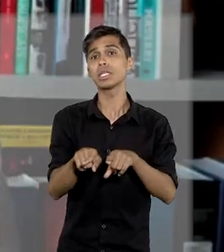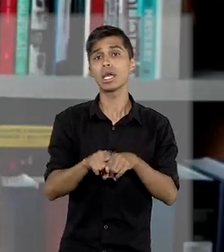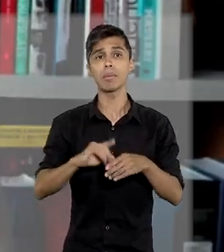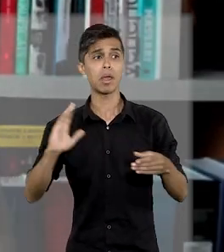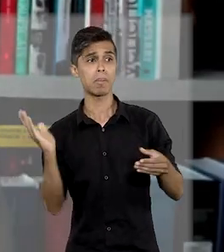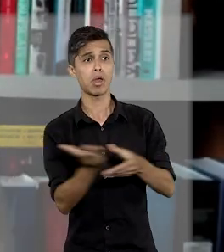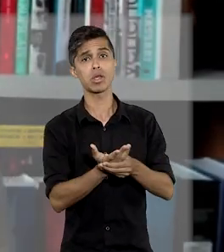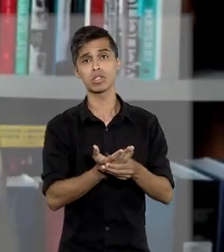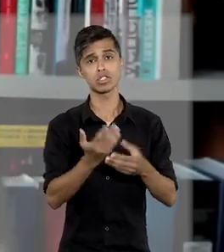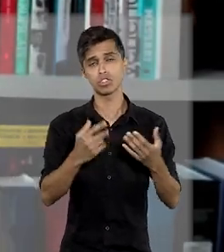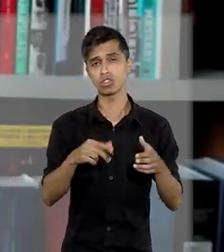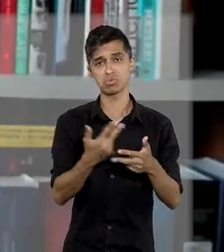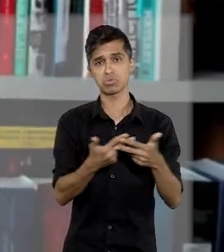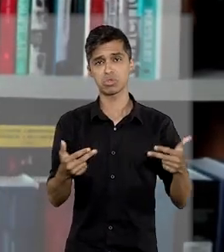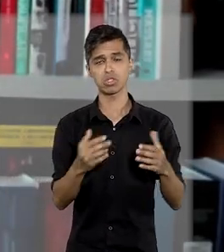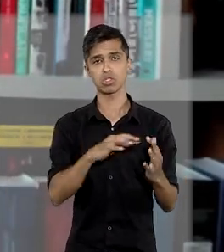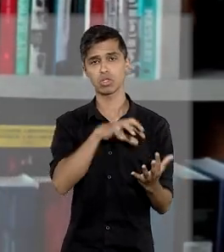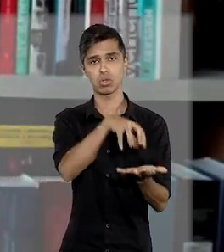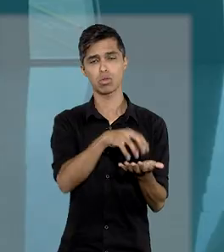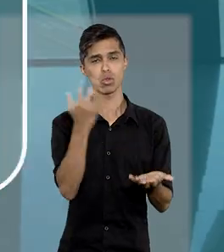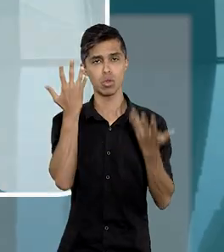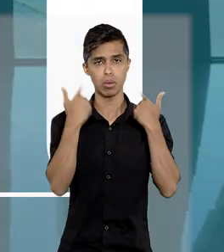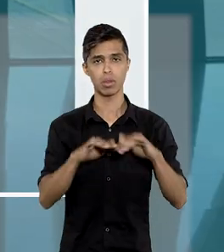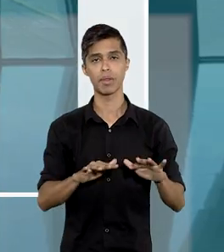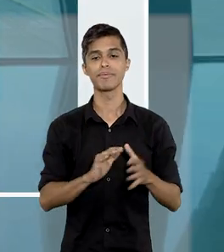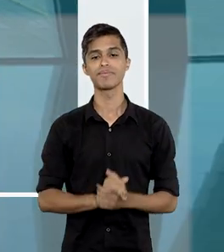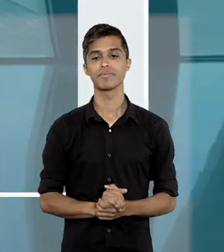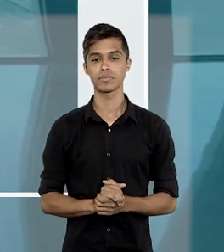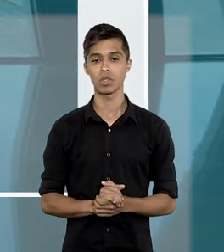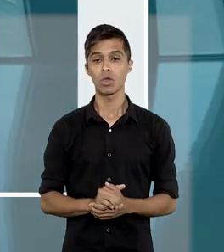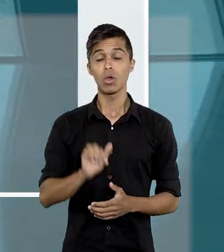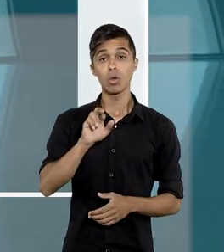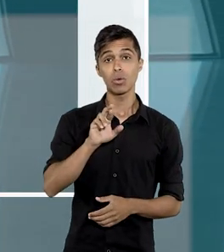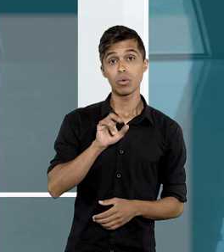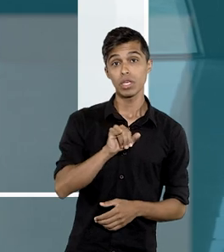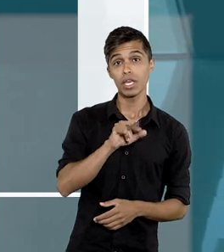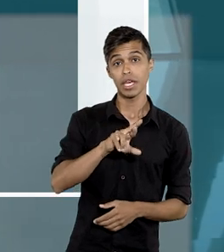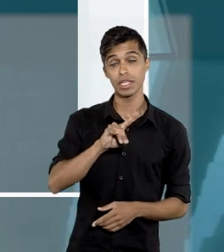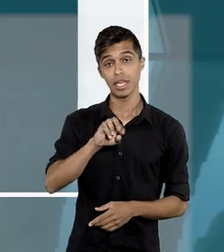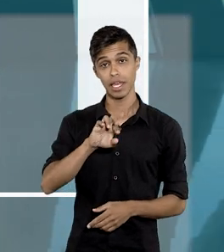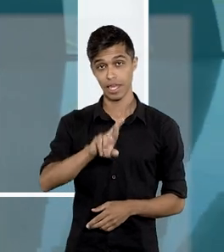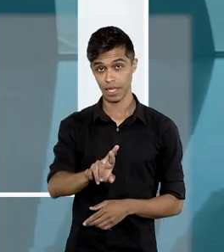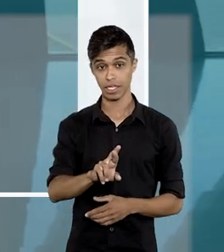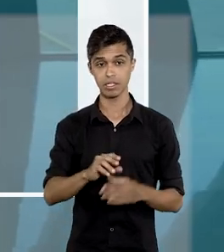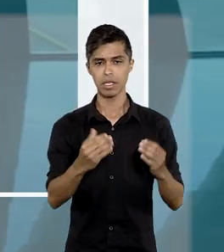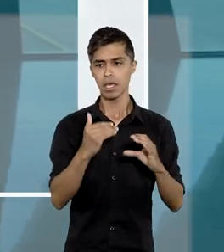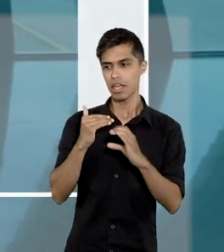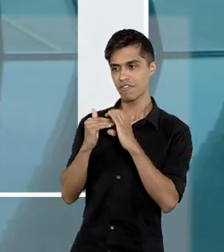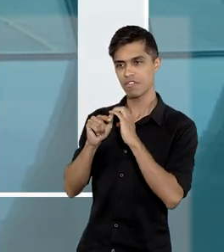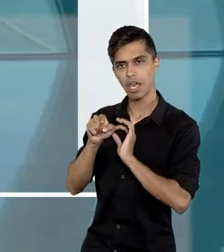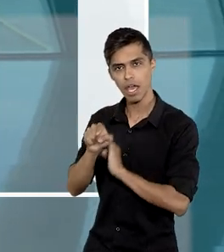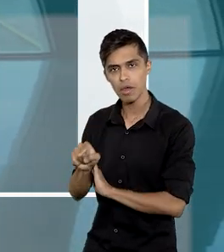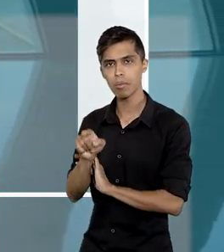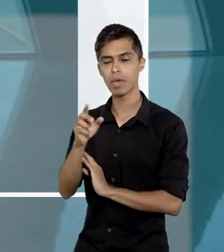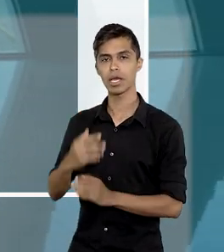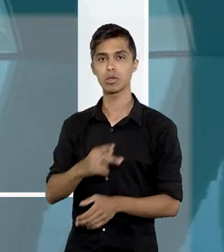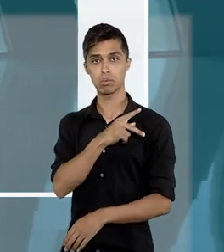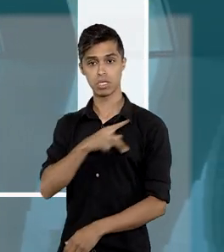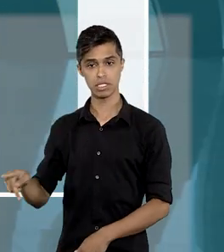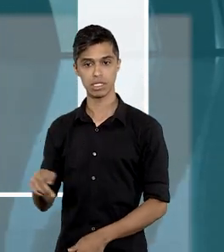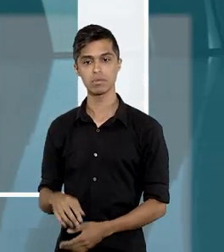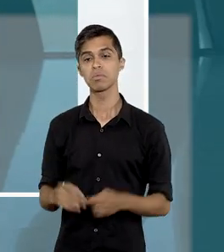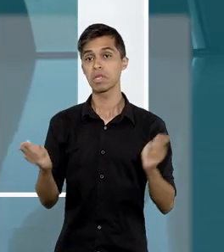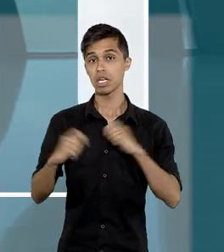caso de recursos ordinários, mas também para a causa de competição originária. O pedido de instauração do IRDR será dirigido ao presidente de